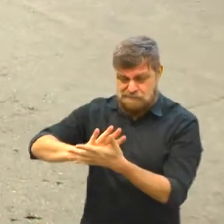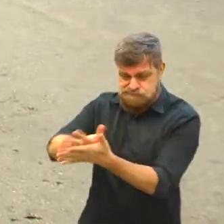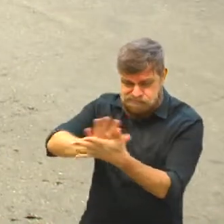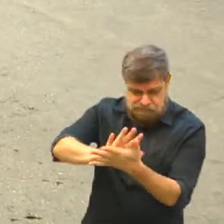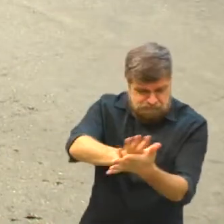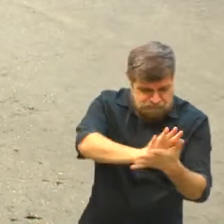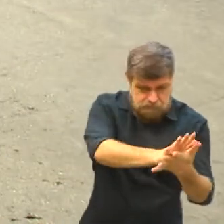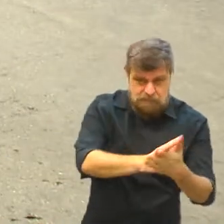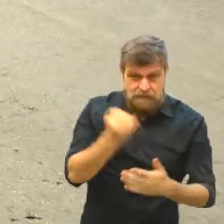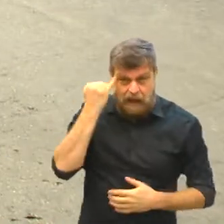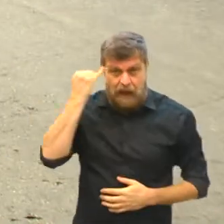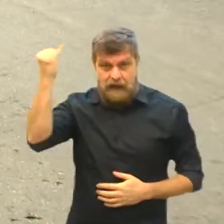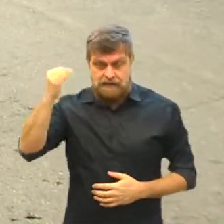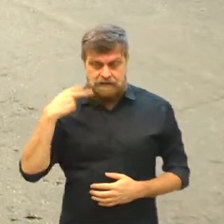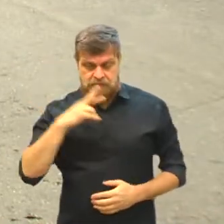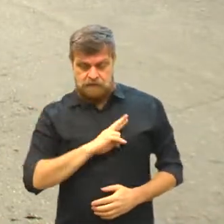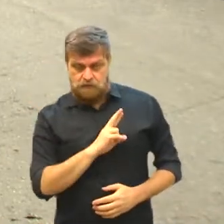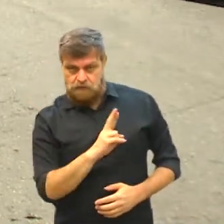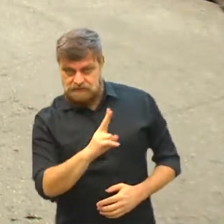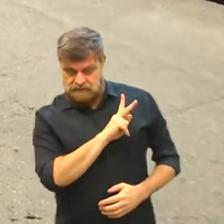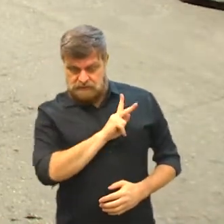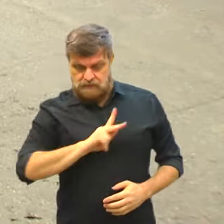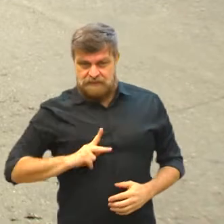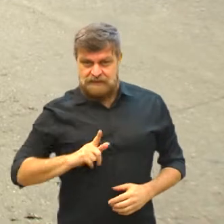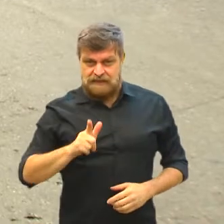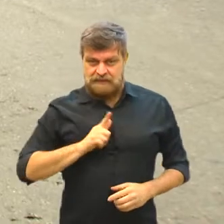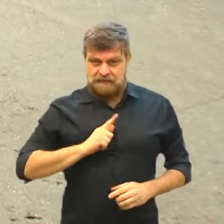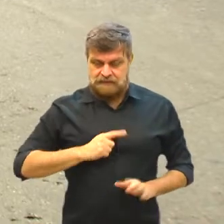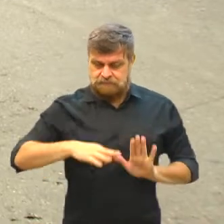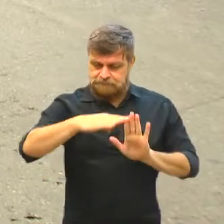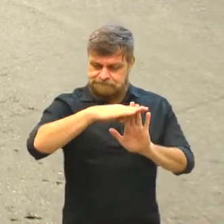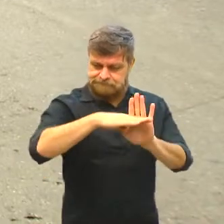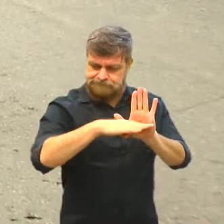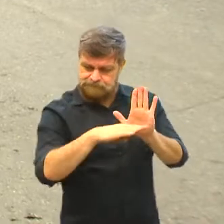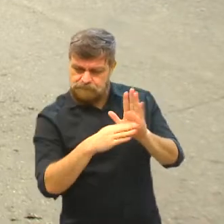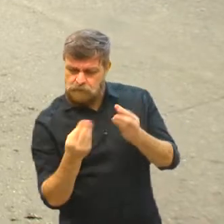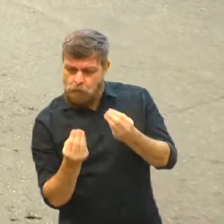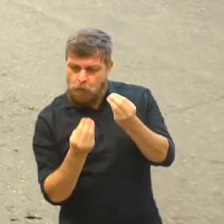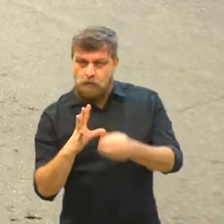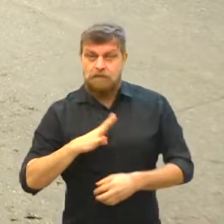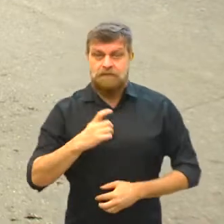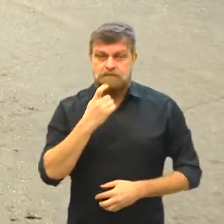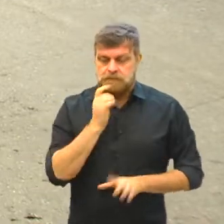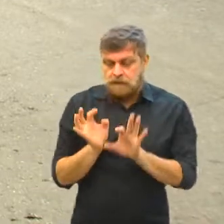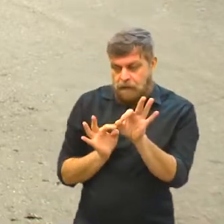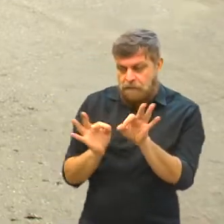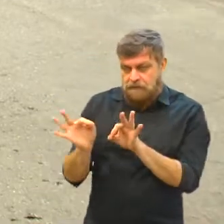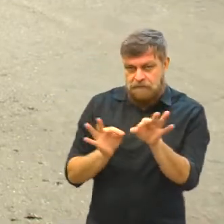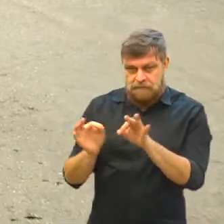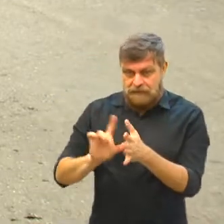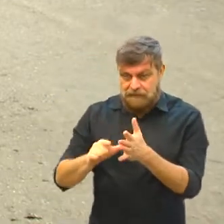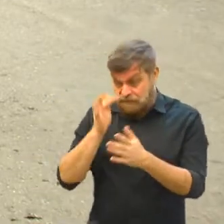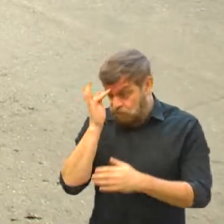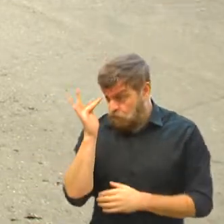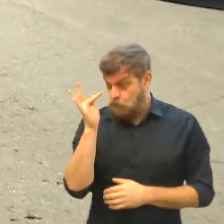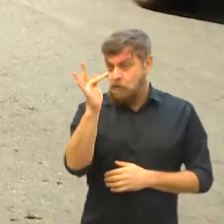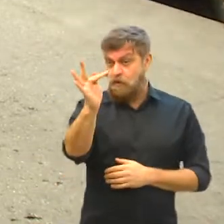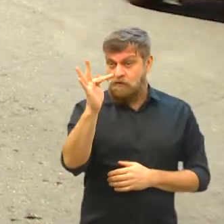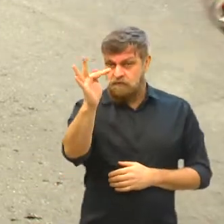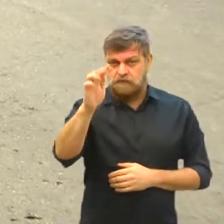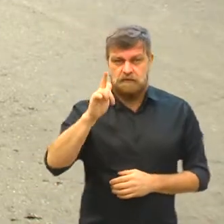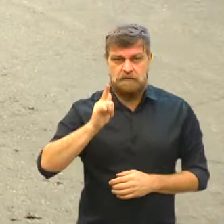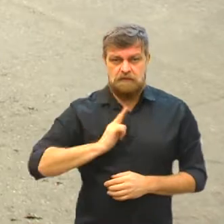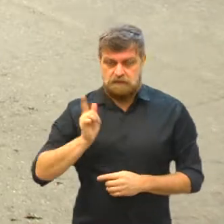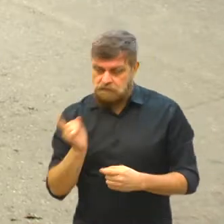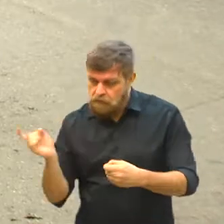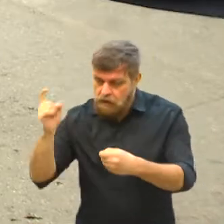pandemia. E a ideia do presidente da comissão é estipular diretrizes para a cidade se preparar para o futuro,